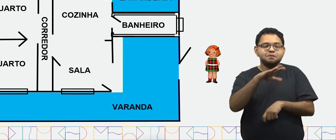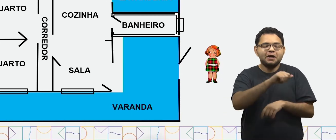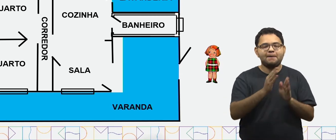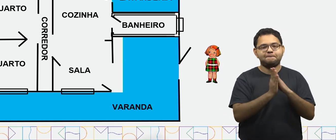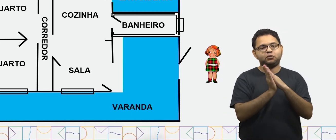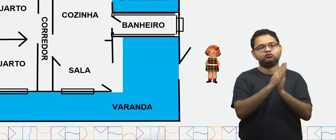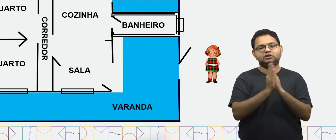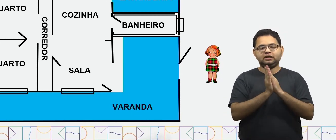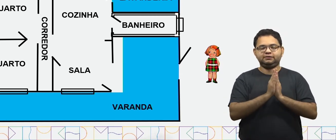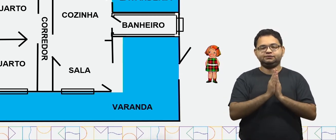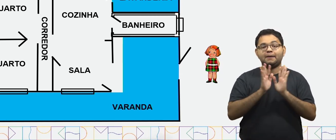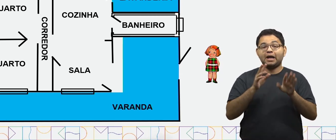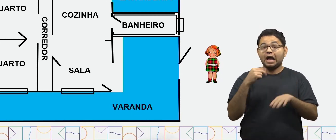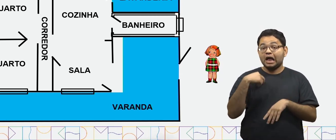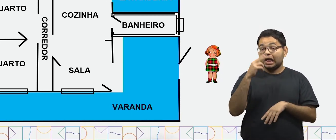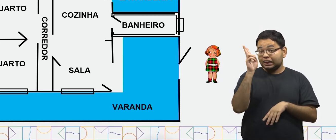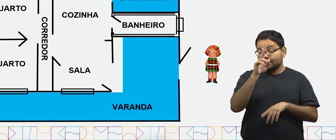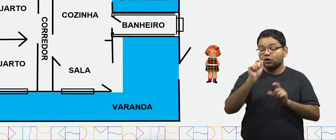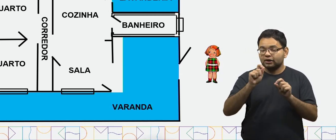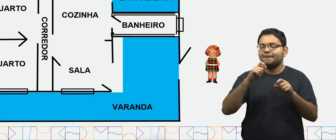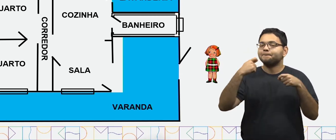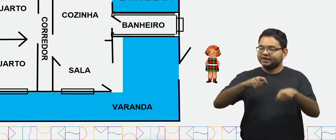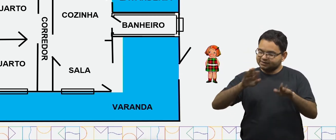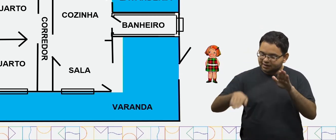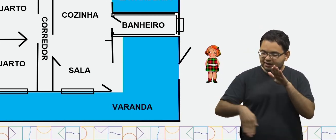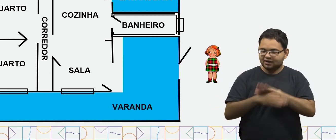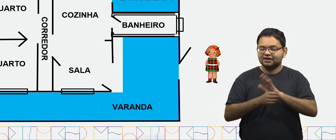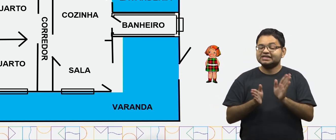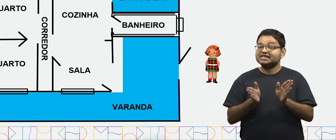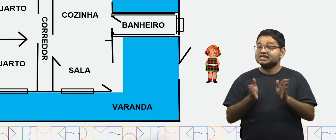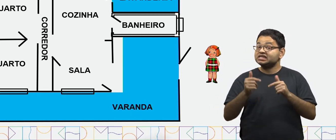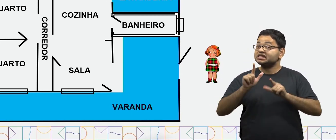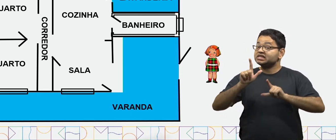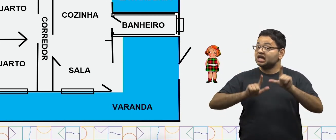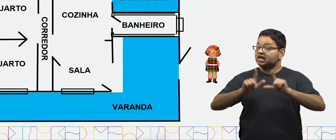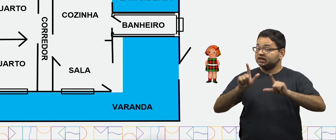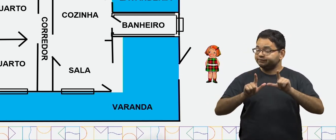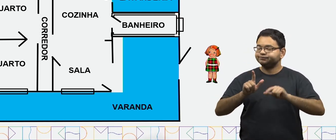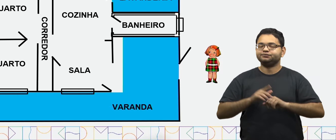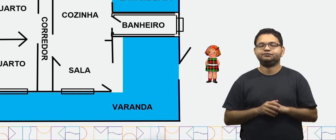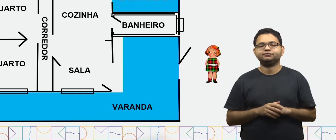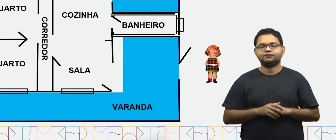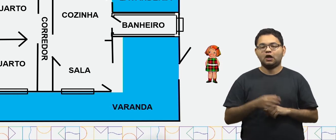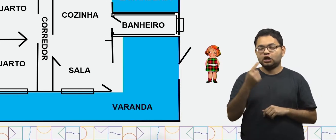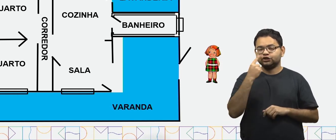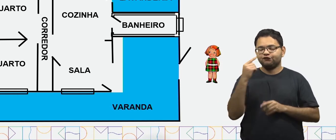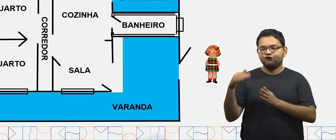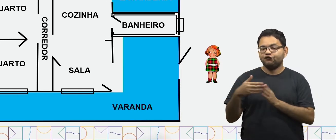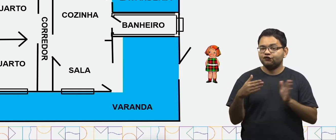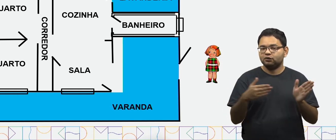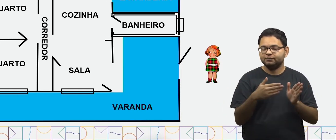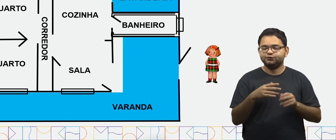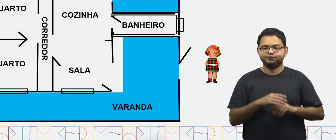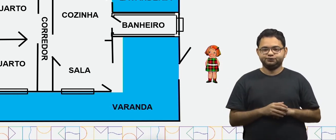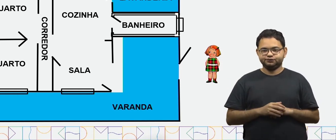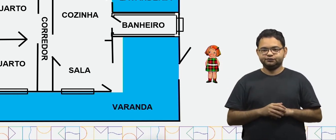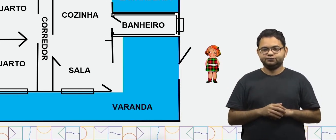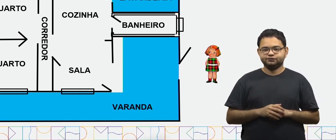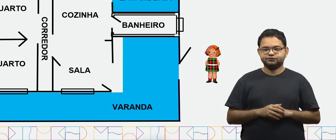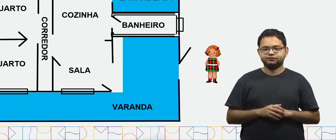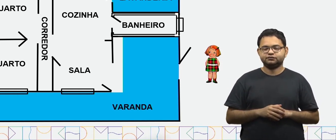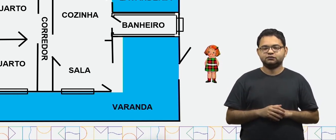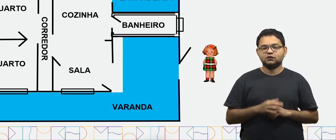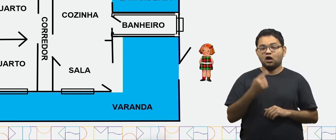pode fazer, lembrando que ela tem que entrar pela sala. Então, vamos lá ver o caminho que ela vai